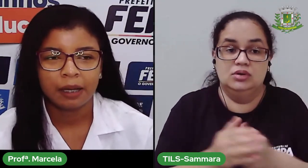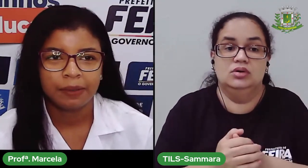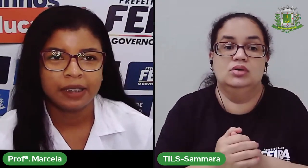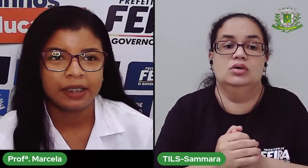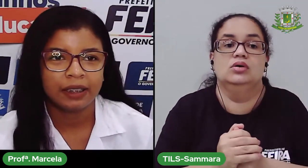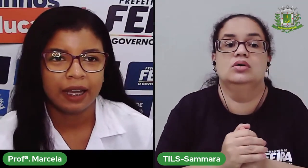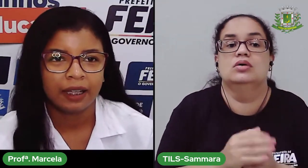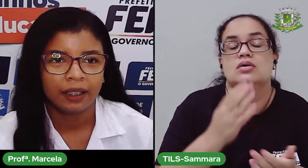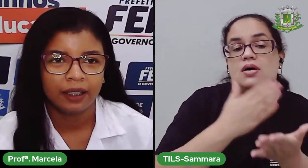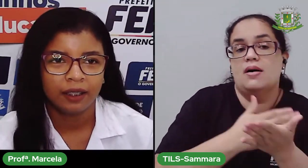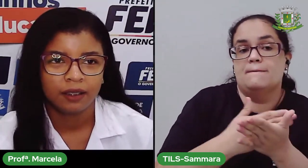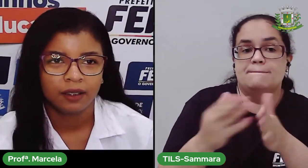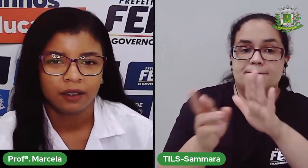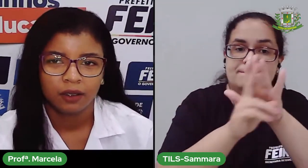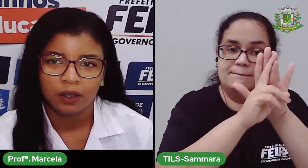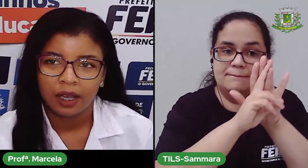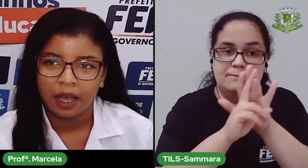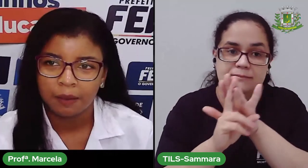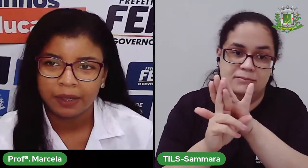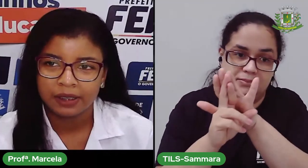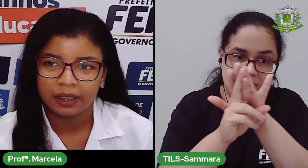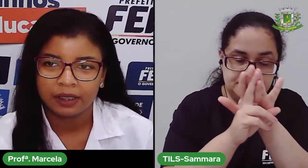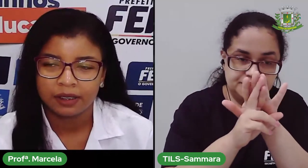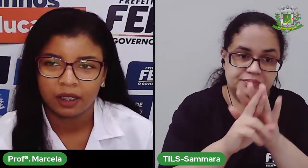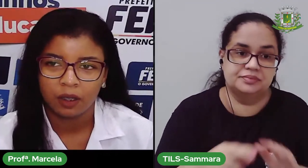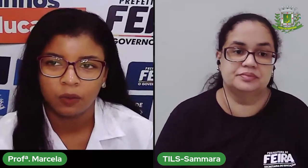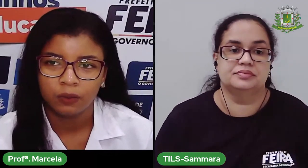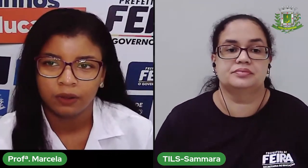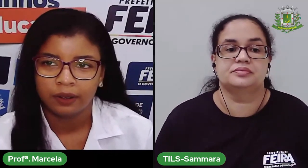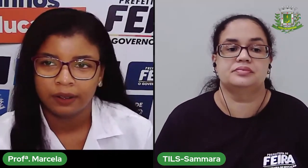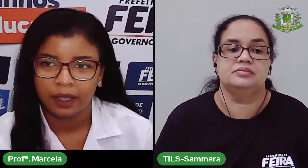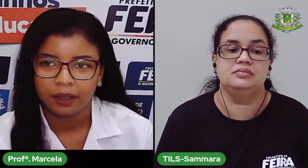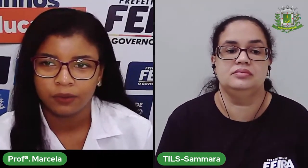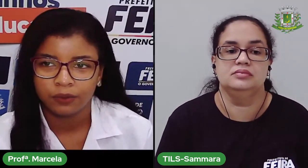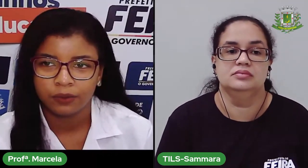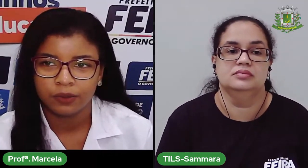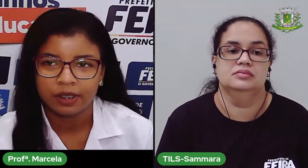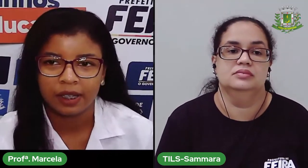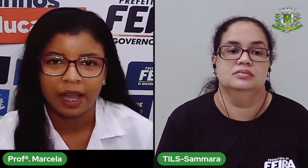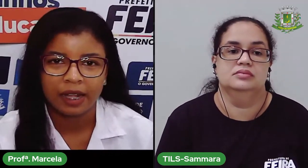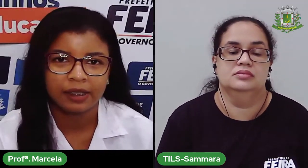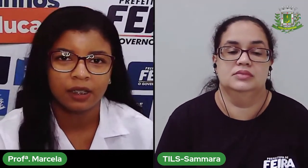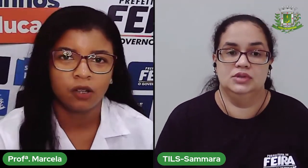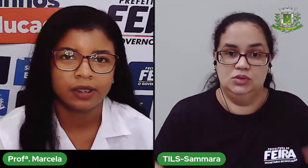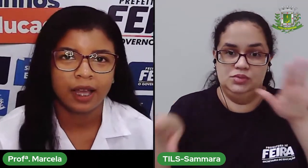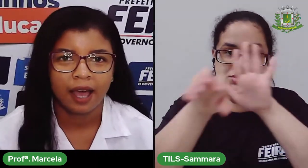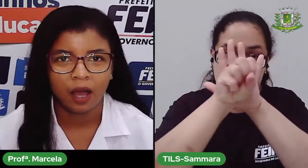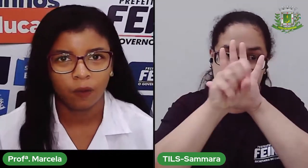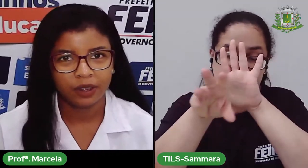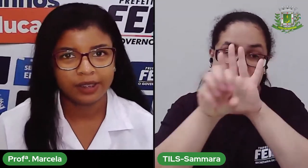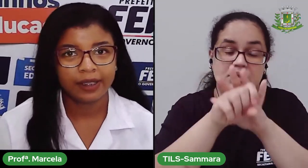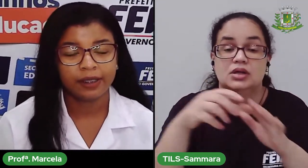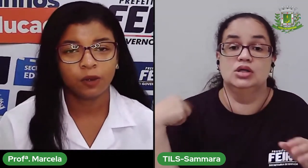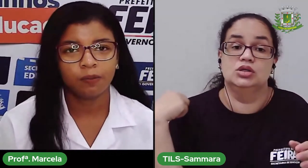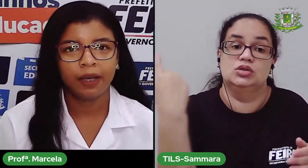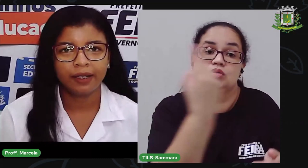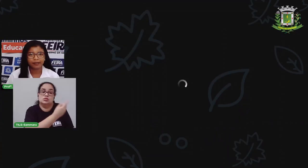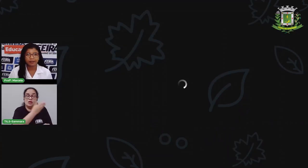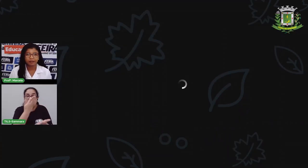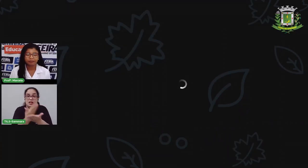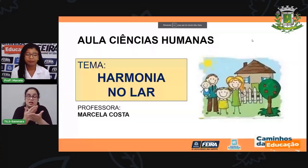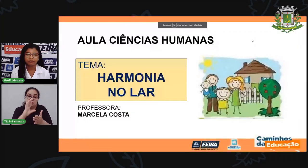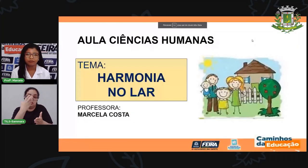começar a apresentar aqui a apresentação, né? Os slides da nossa aula de Ciências